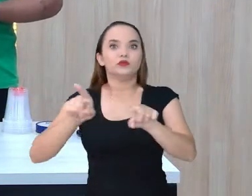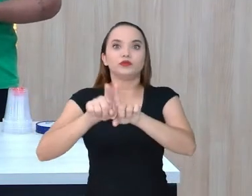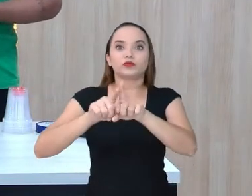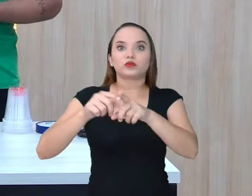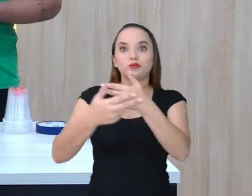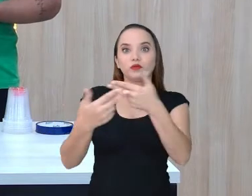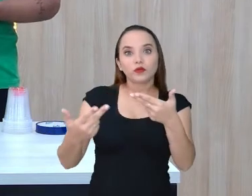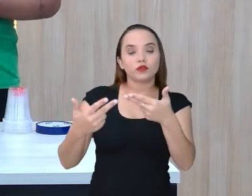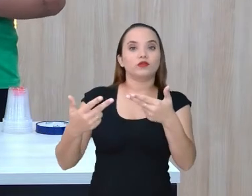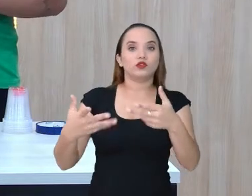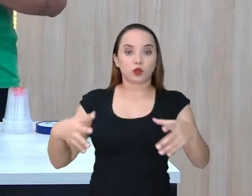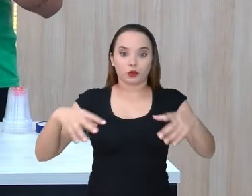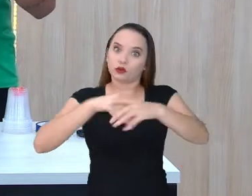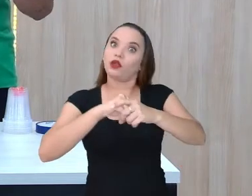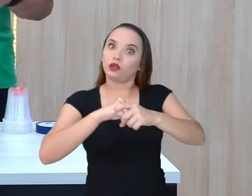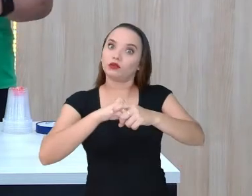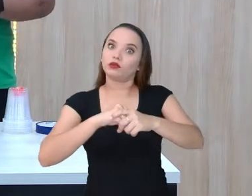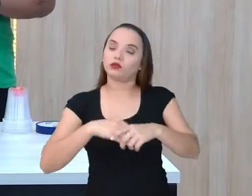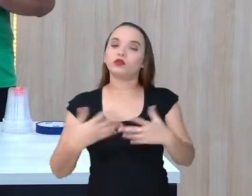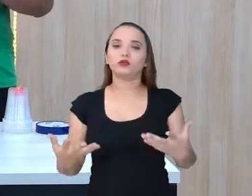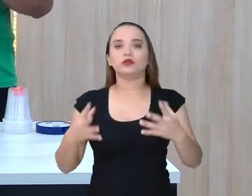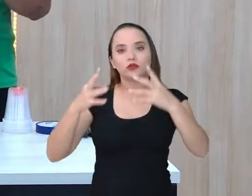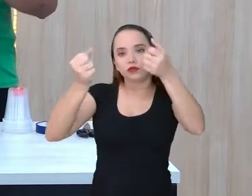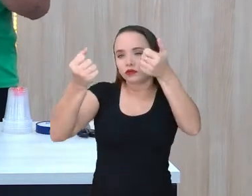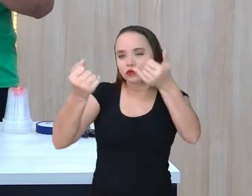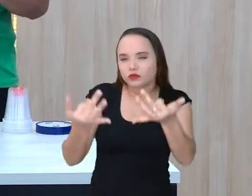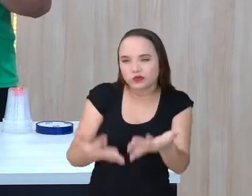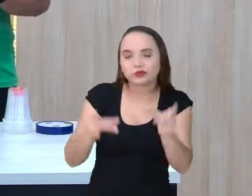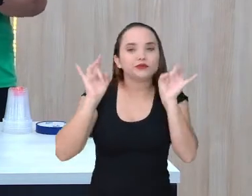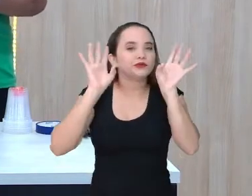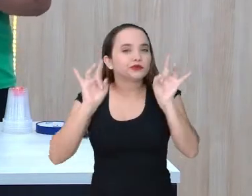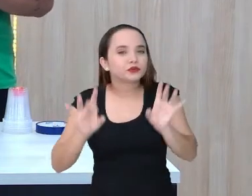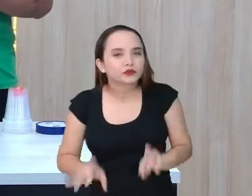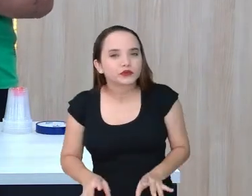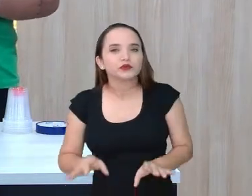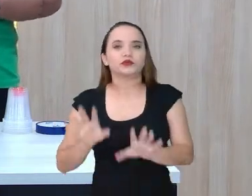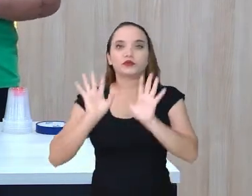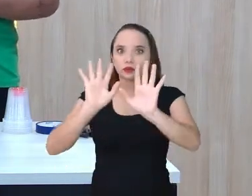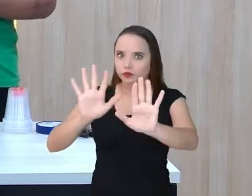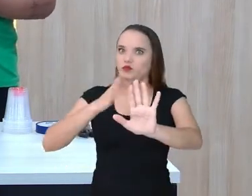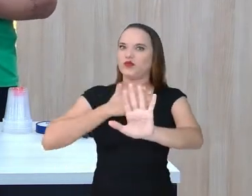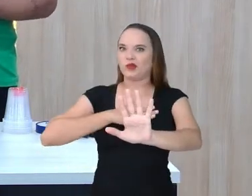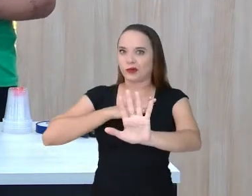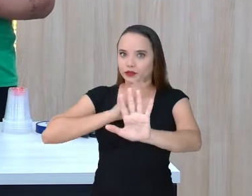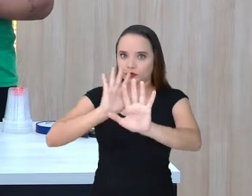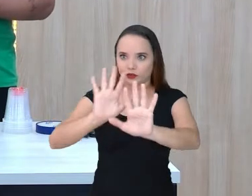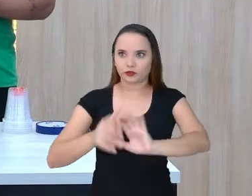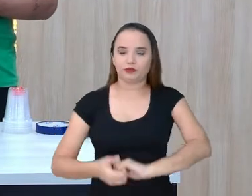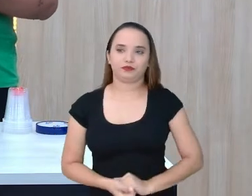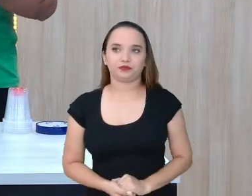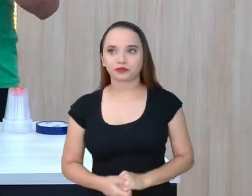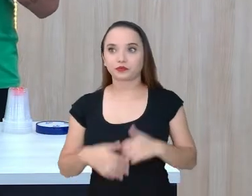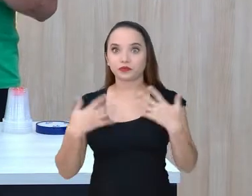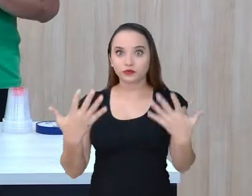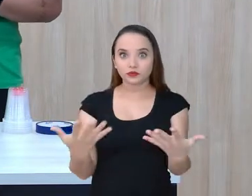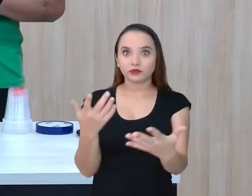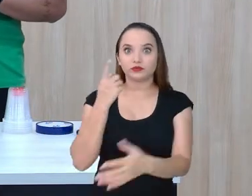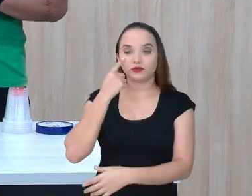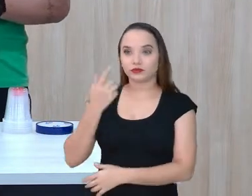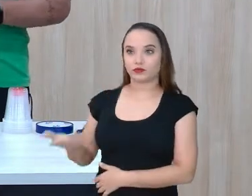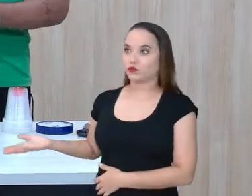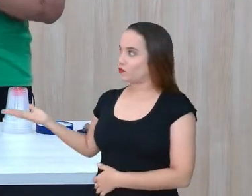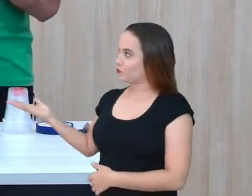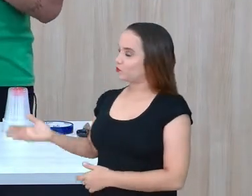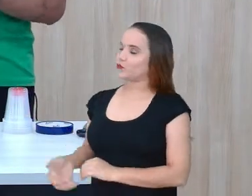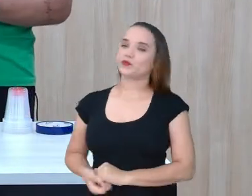nesse jogo. Então a gente vai falar tudo dele detalhadamente daqui a pouco para vocês. Tá bom? Então, na aula anterior,